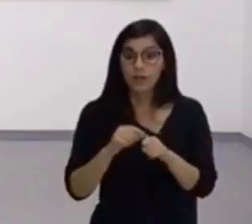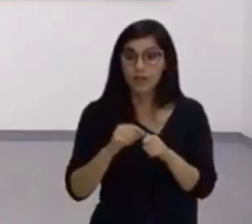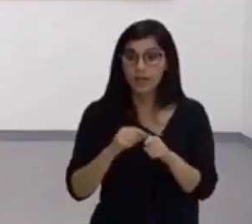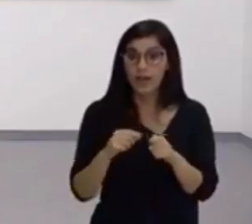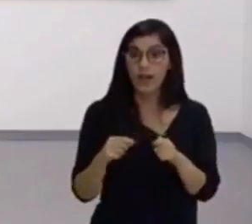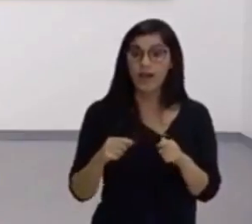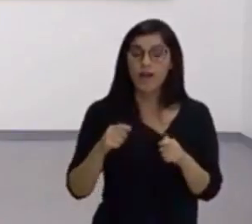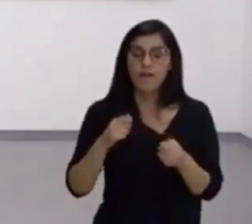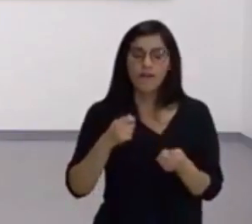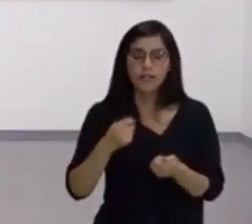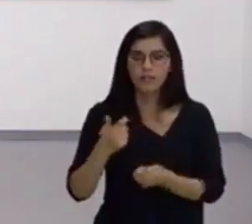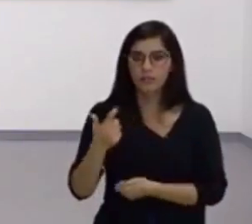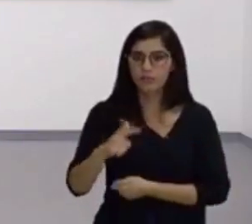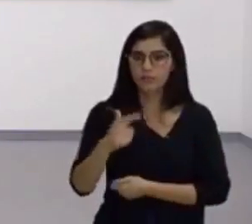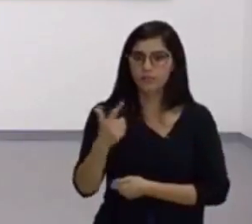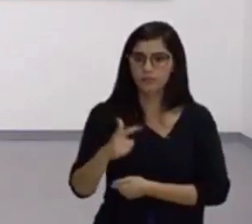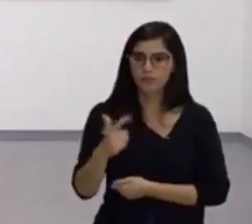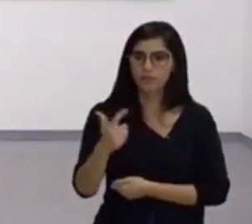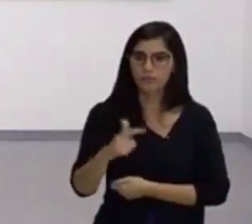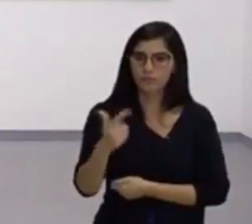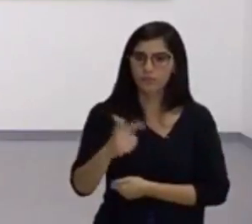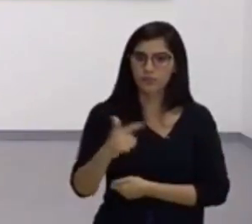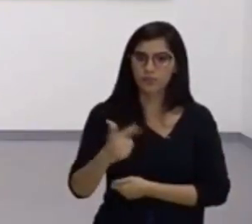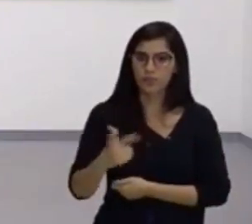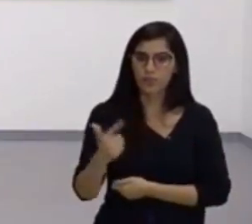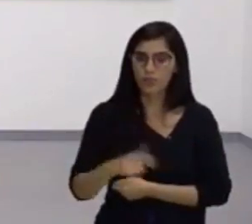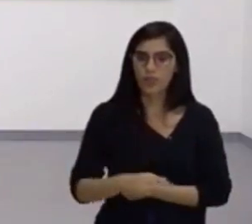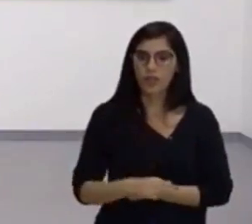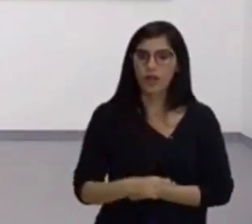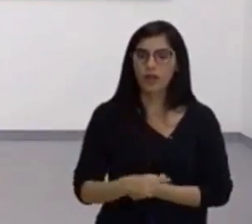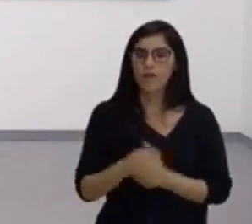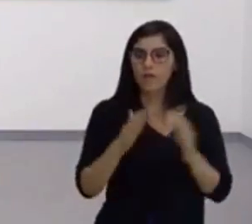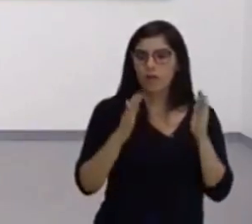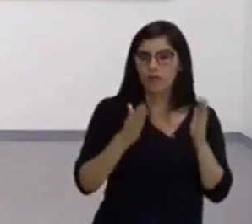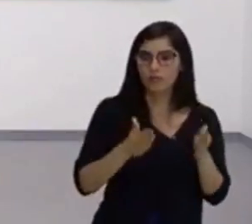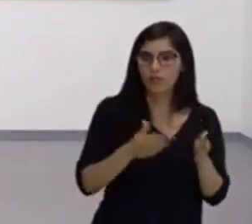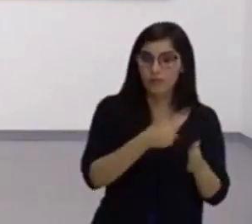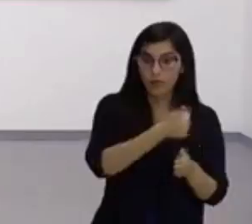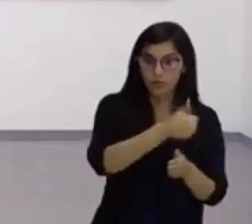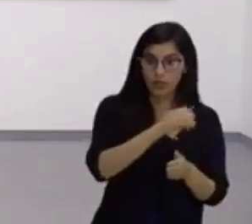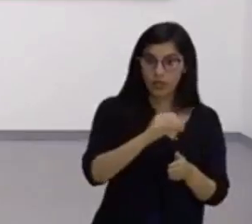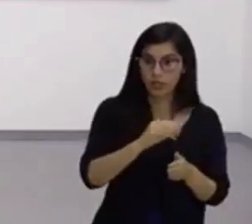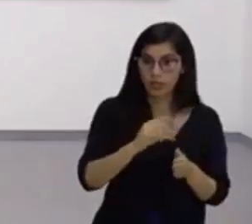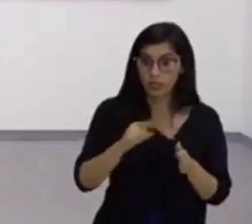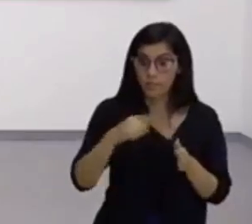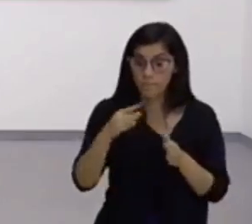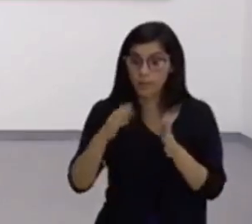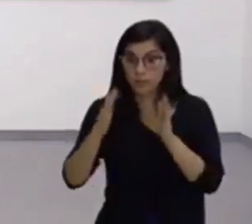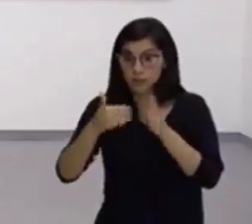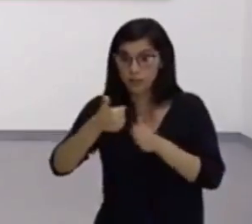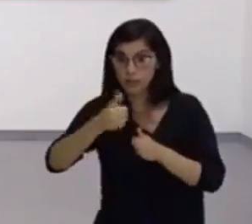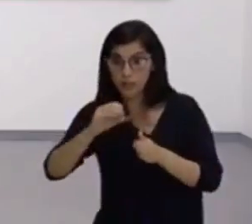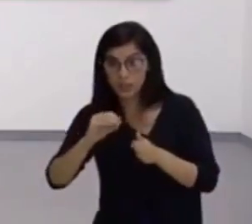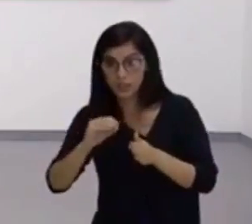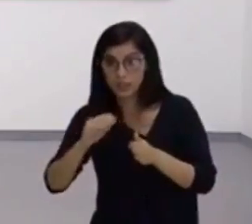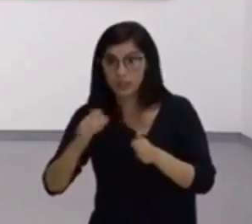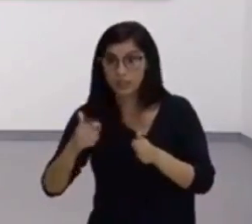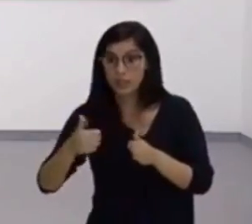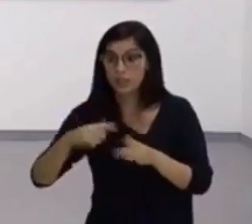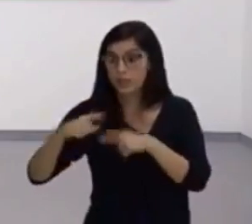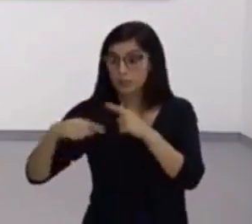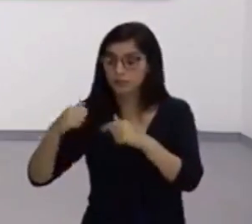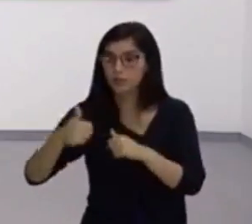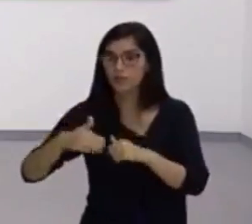paulatinamente, por séries. Ou seja, faço 10, faço 10 e faço mais 10.